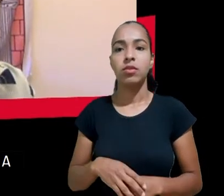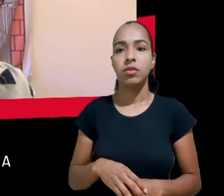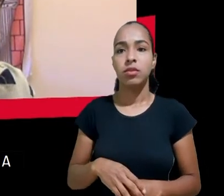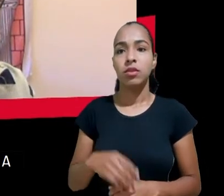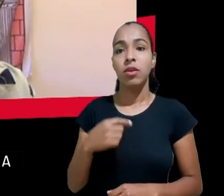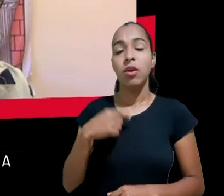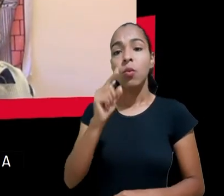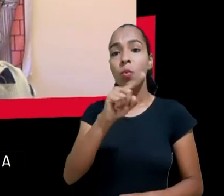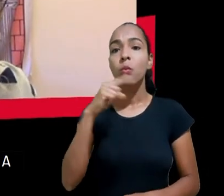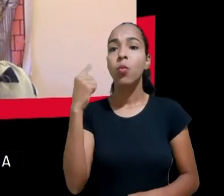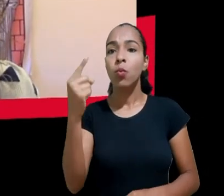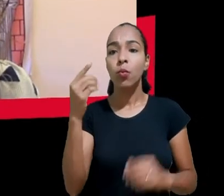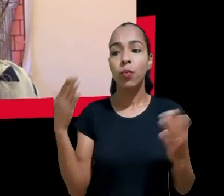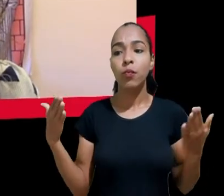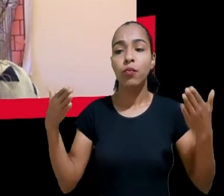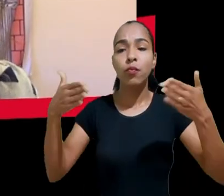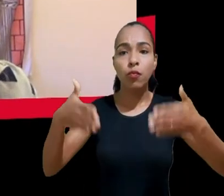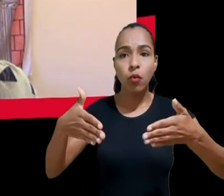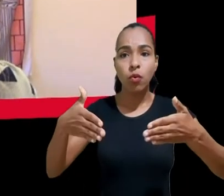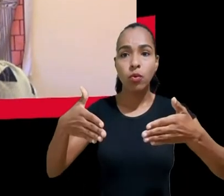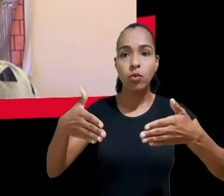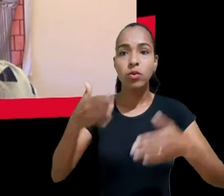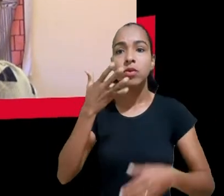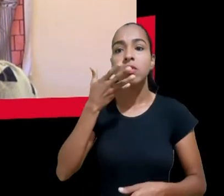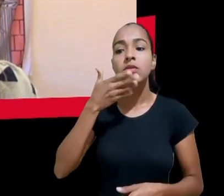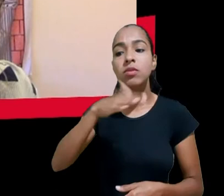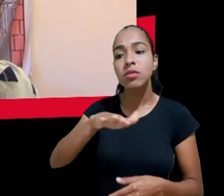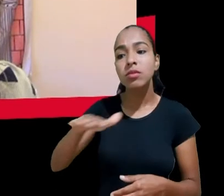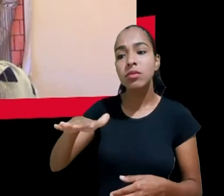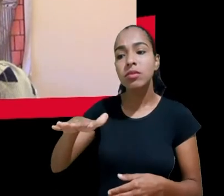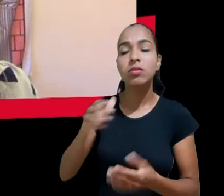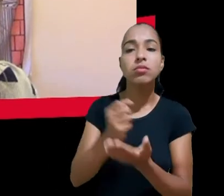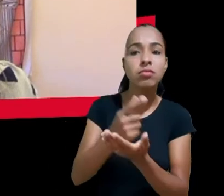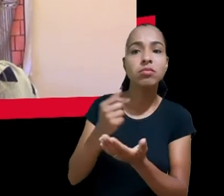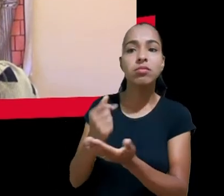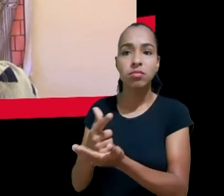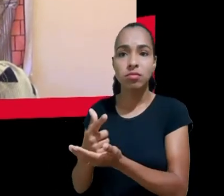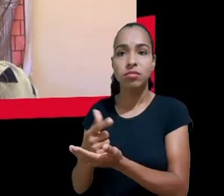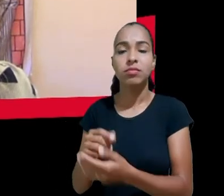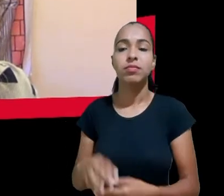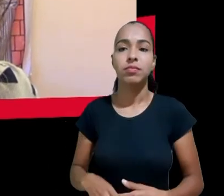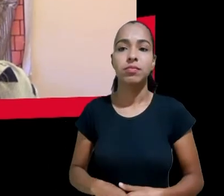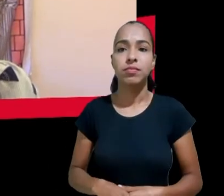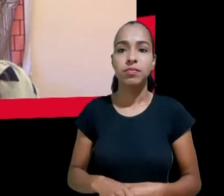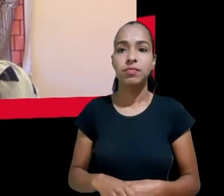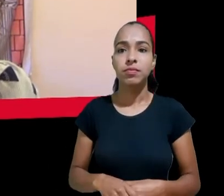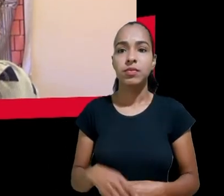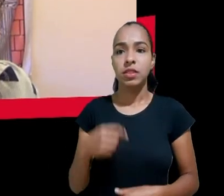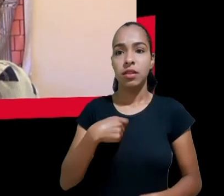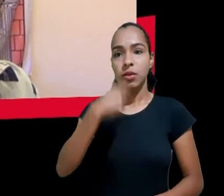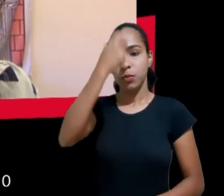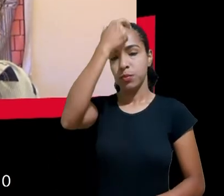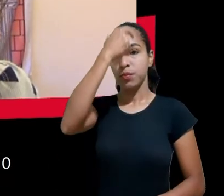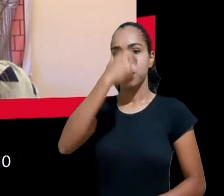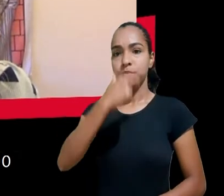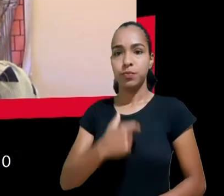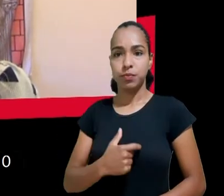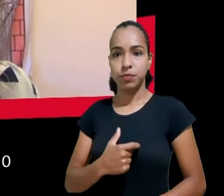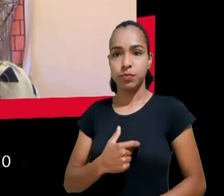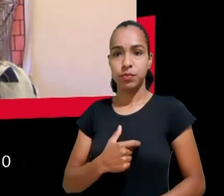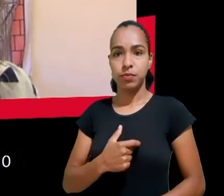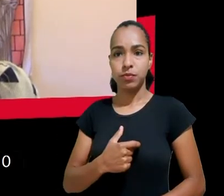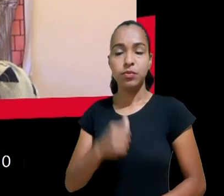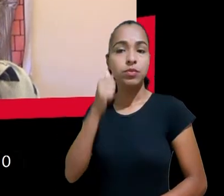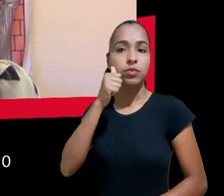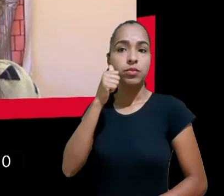de Criança e Consumo. Eu queria me descrever, eu sou uma mulher branca, com cabelos castanhos